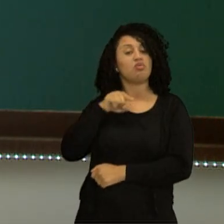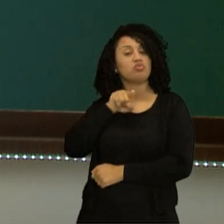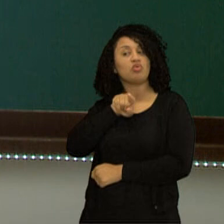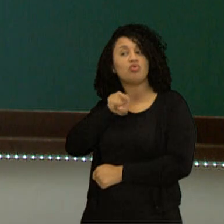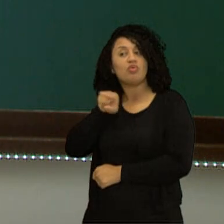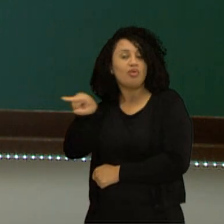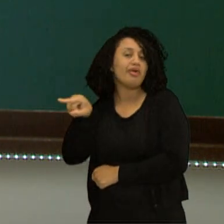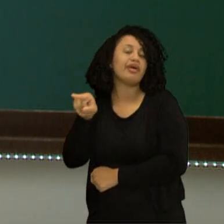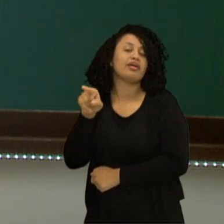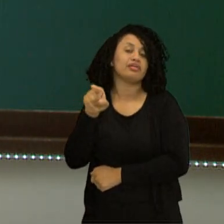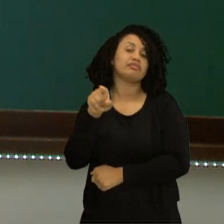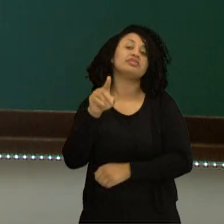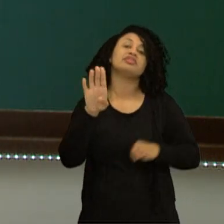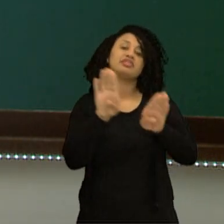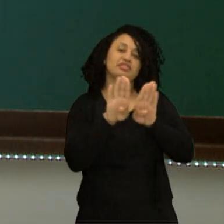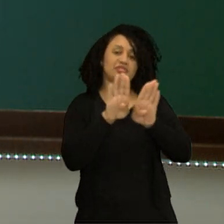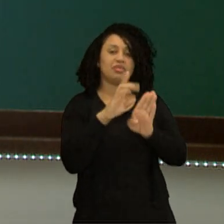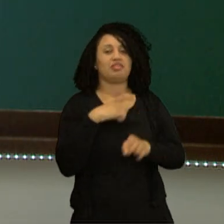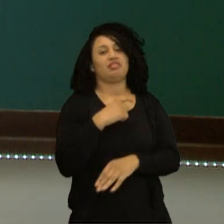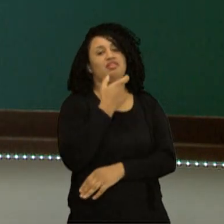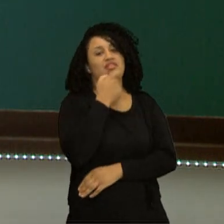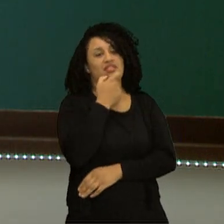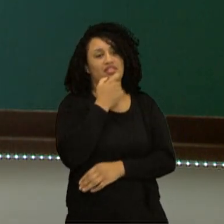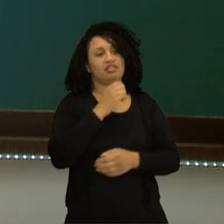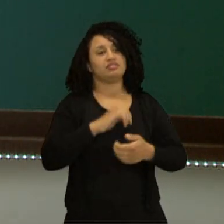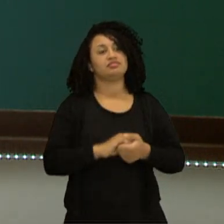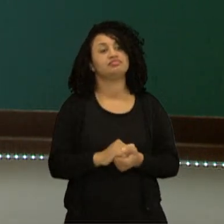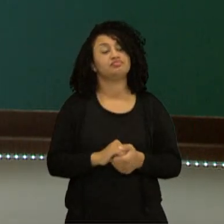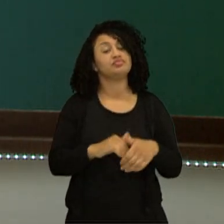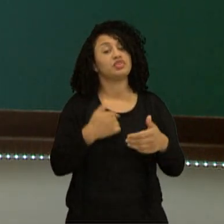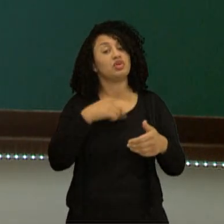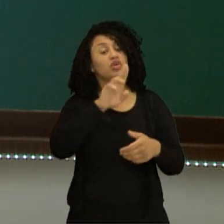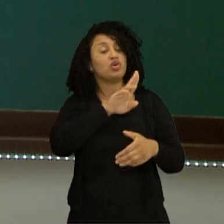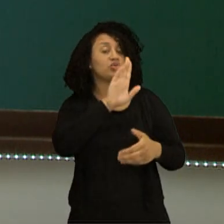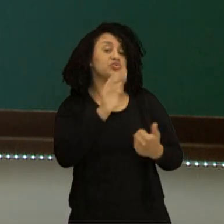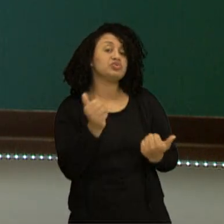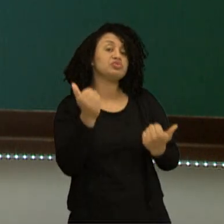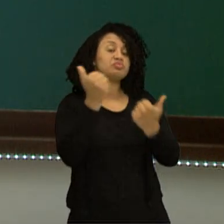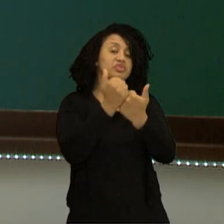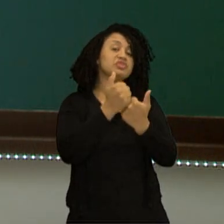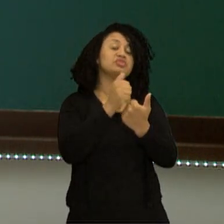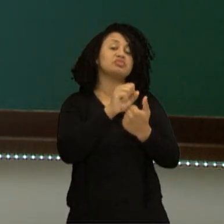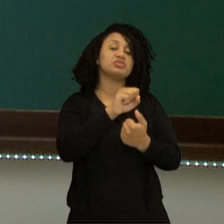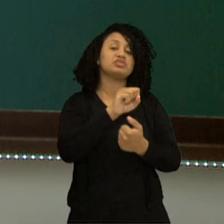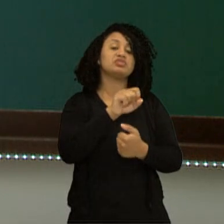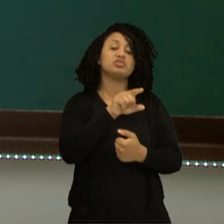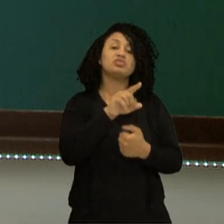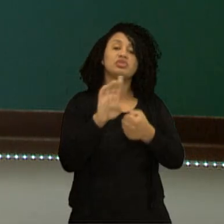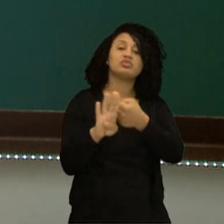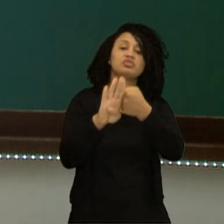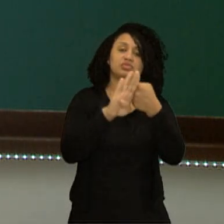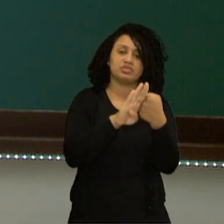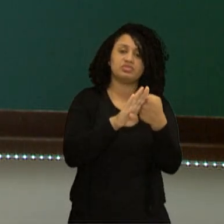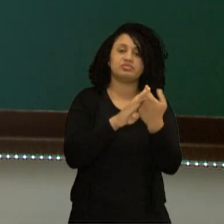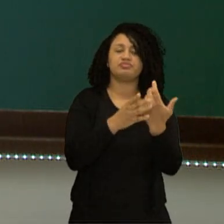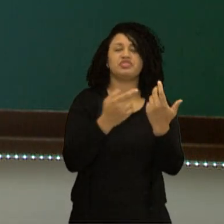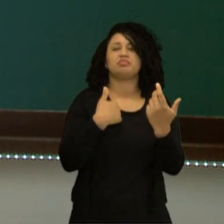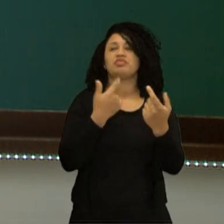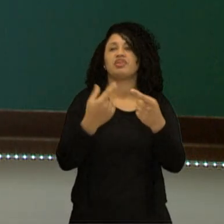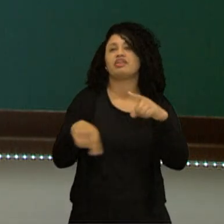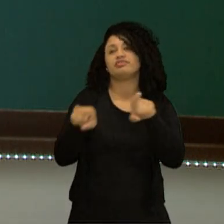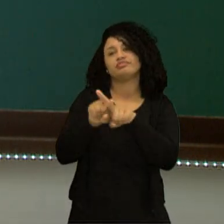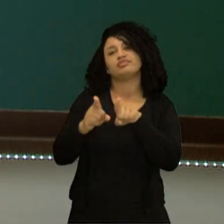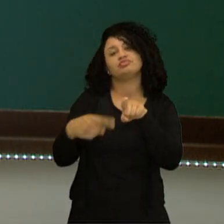tu, ele, assim também eu tenho na língua inglesa. Eu vou usar para substituir o substantivo. Então, para não ficar